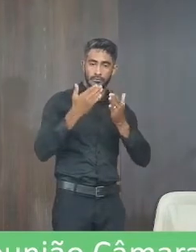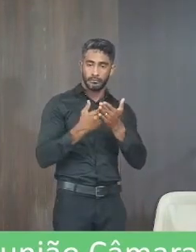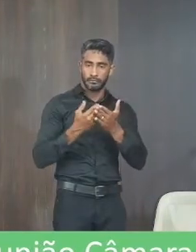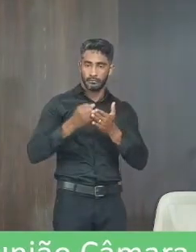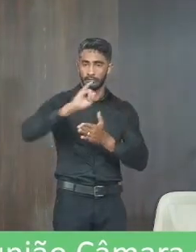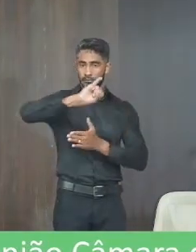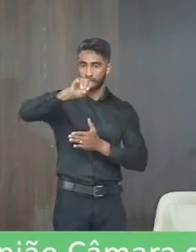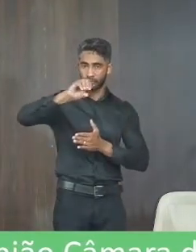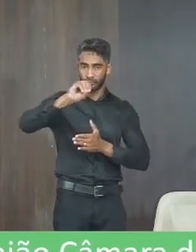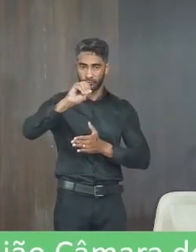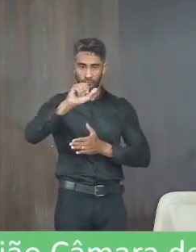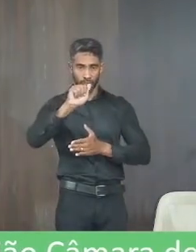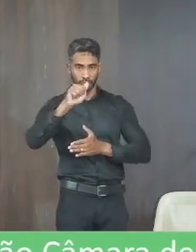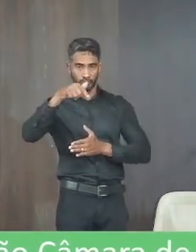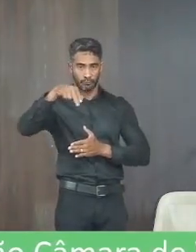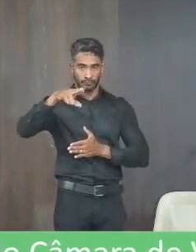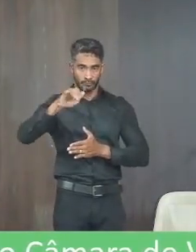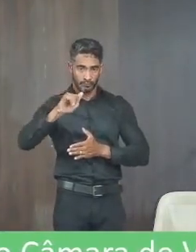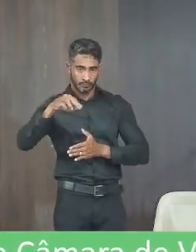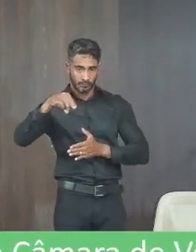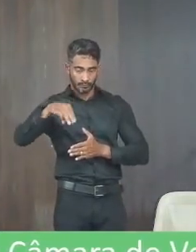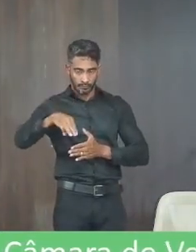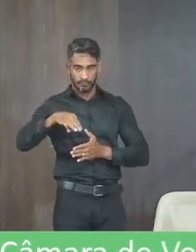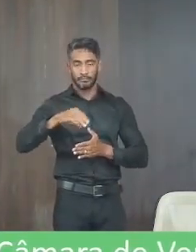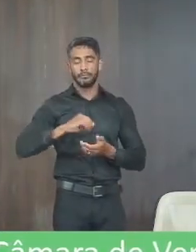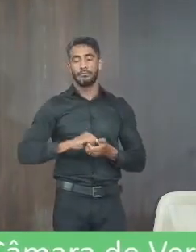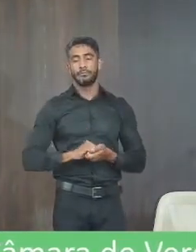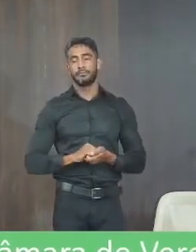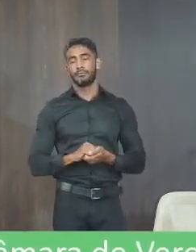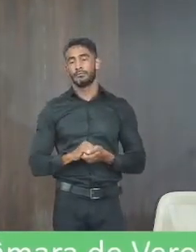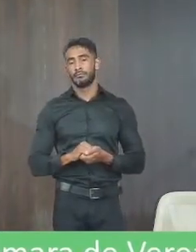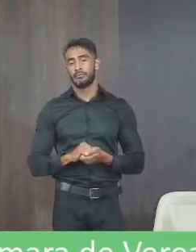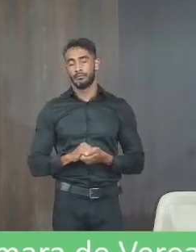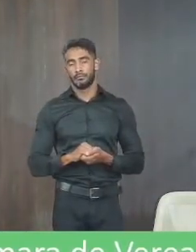Maurício localizada na rua Ubaldino de Assis